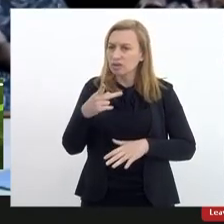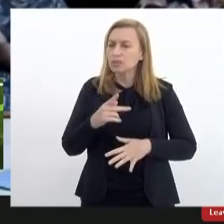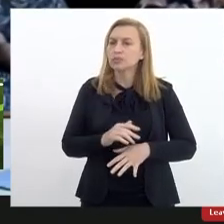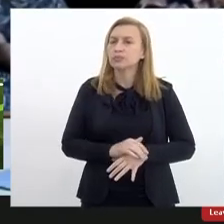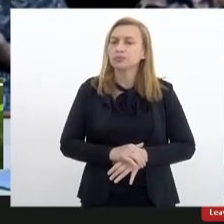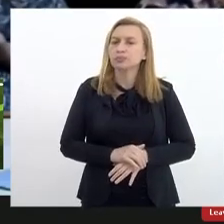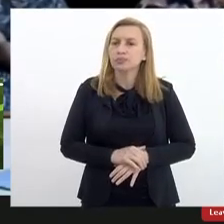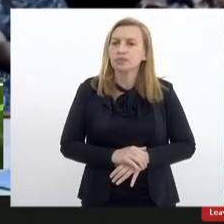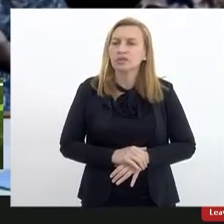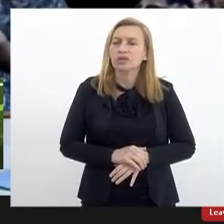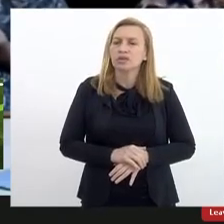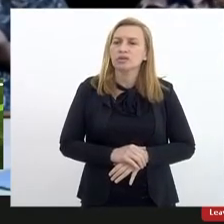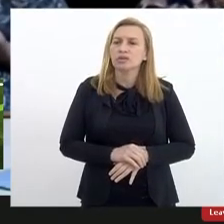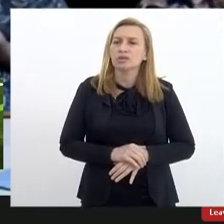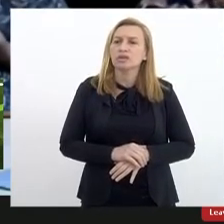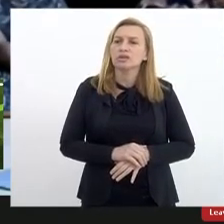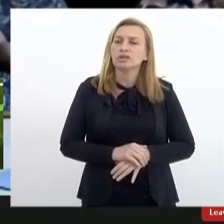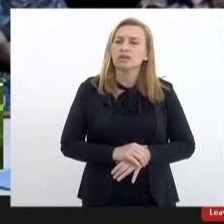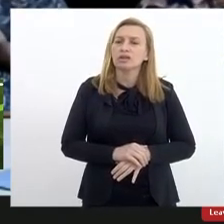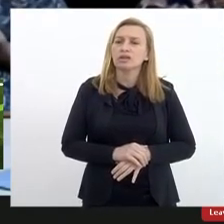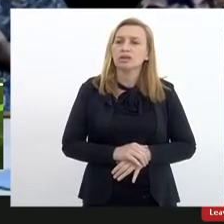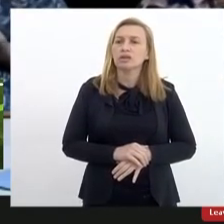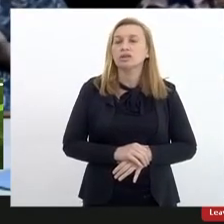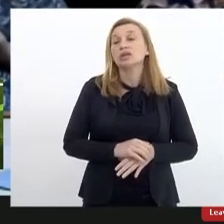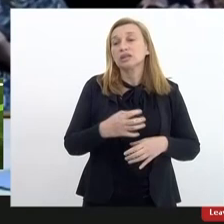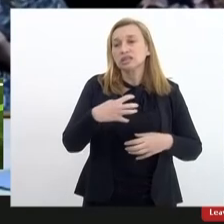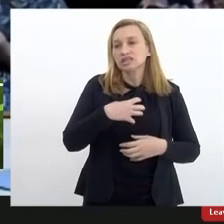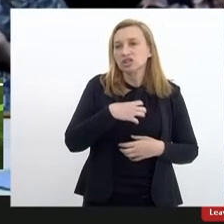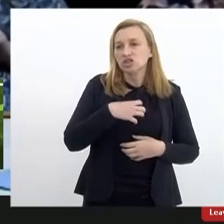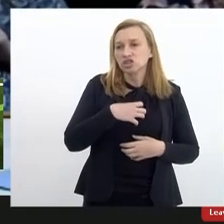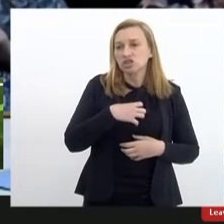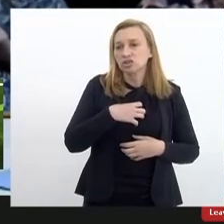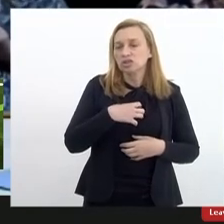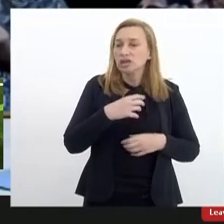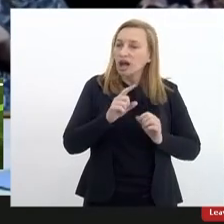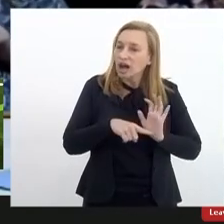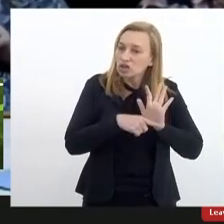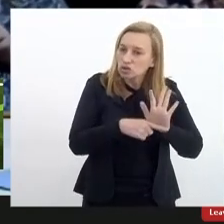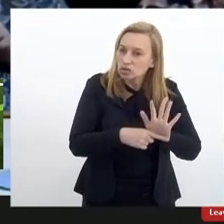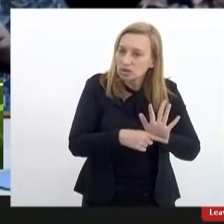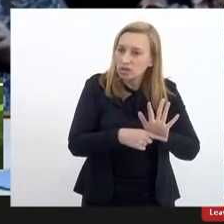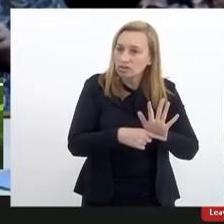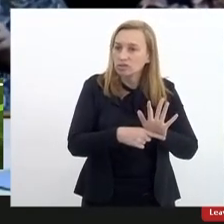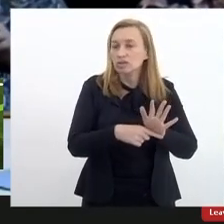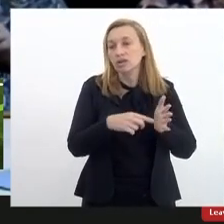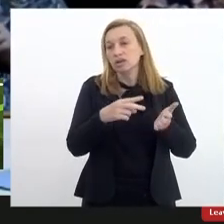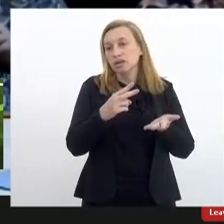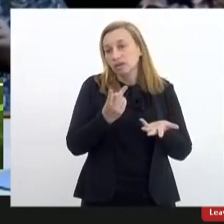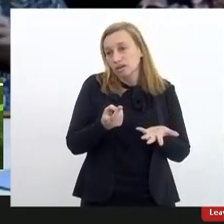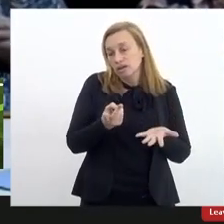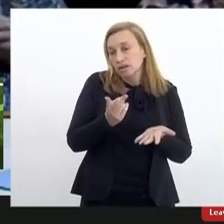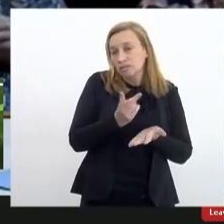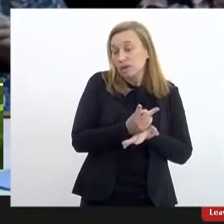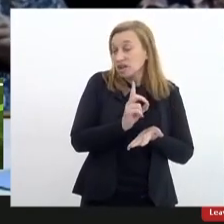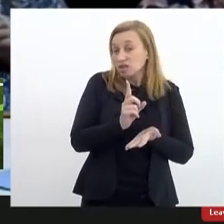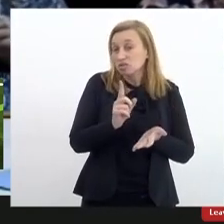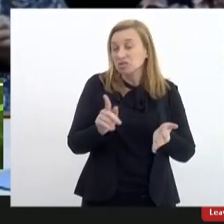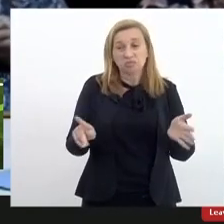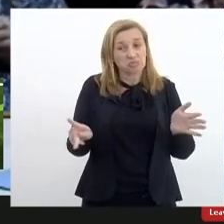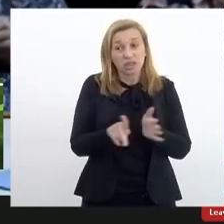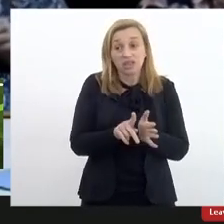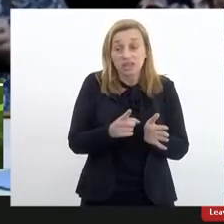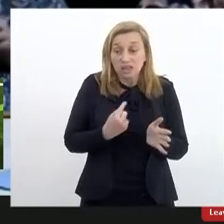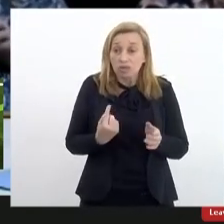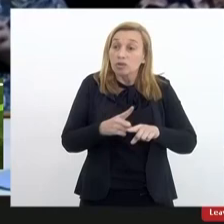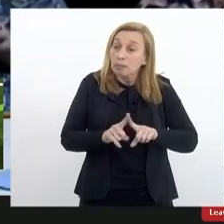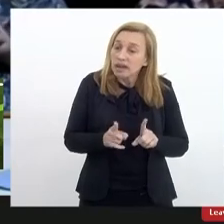que ela mencionou no sentido de estarmos contribuindo embora não seja da nossa subsecretaria nós